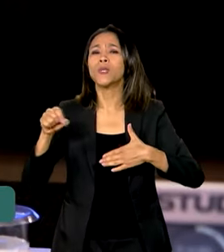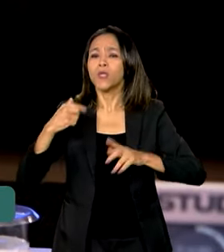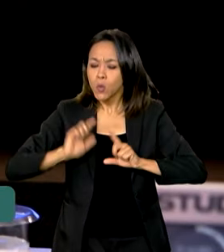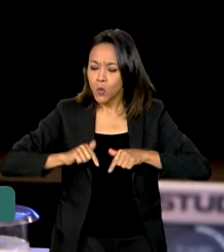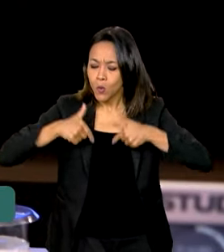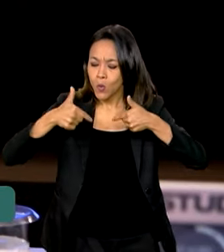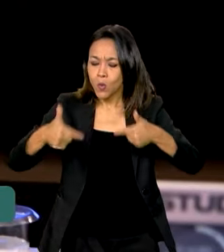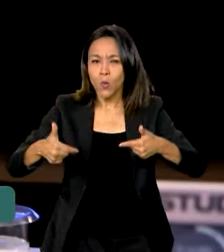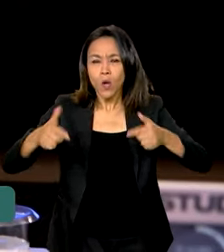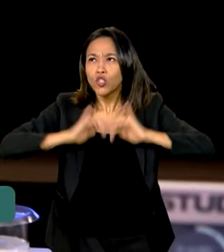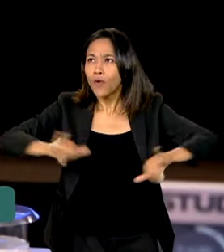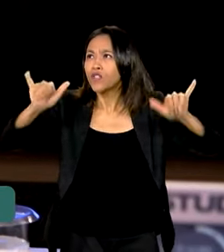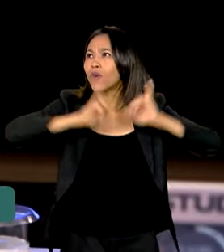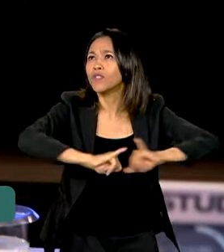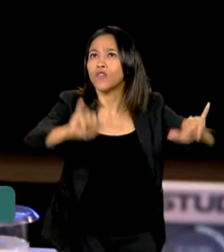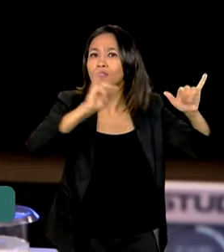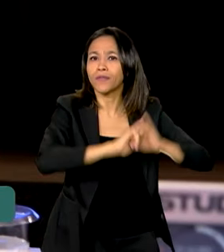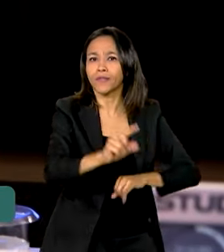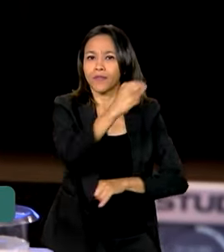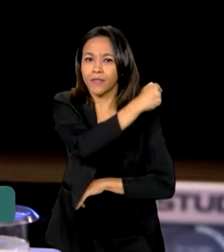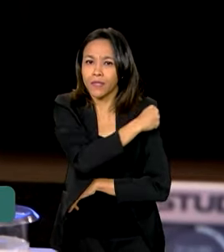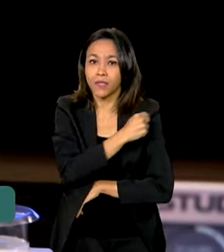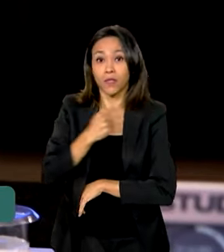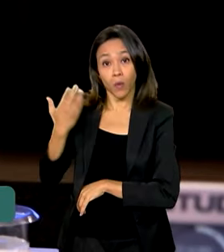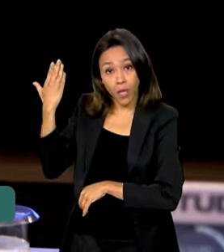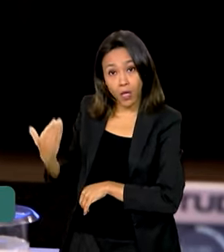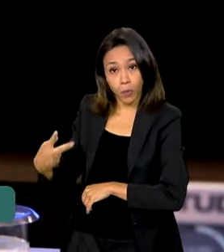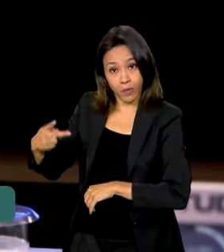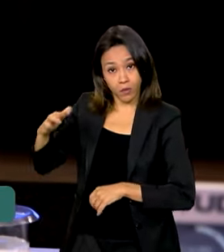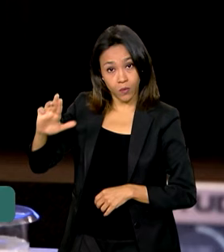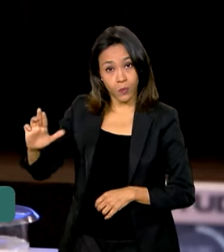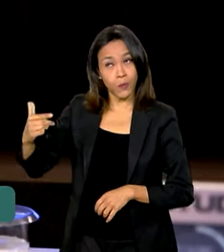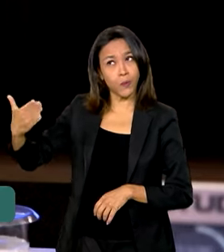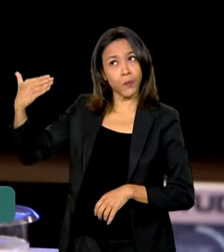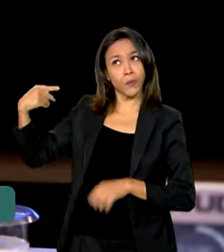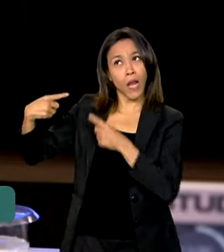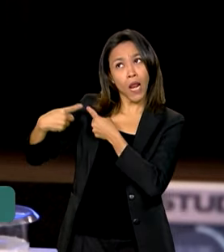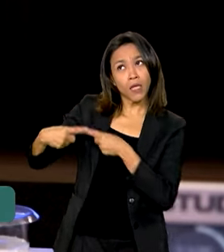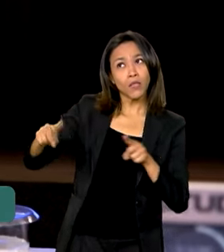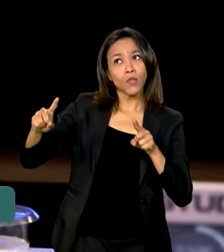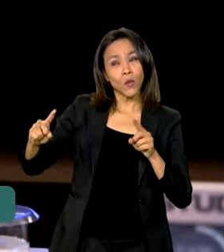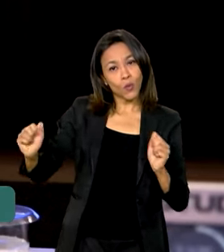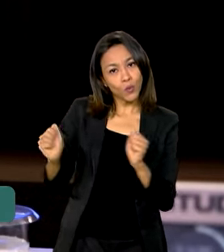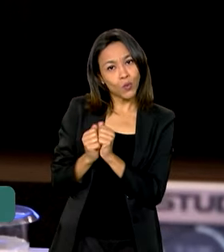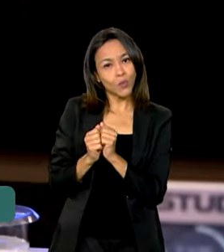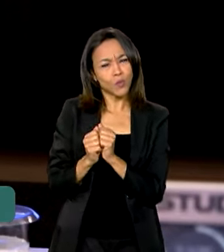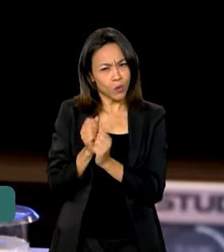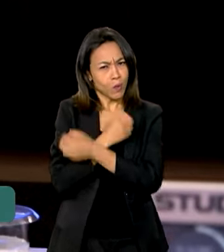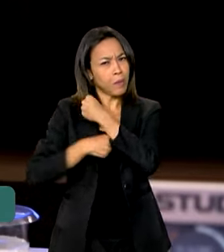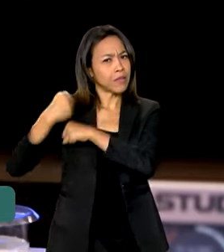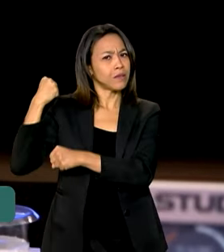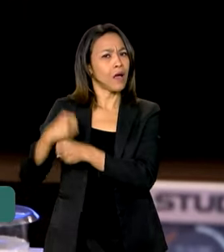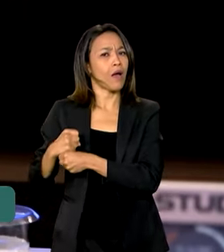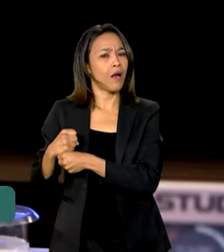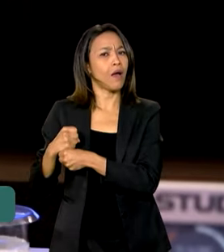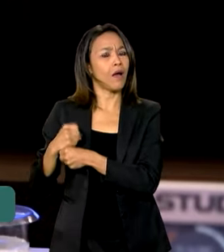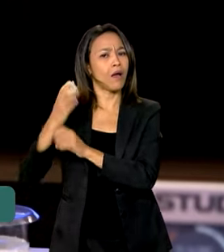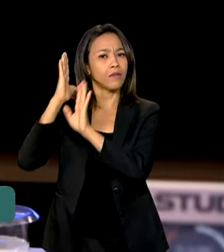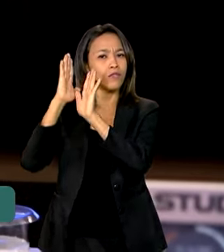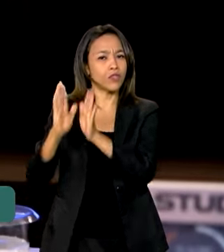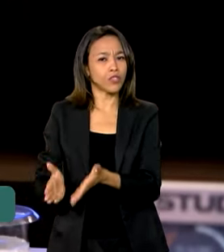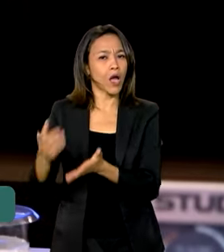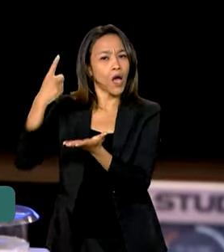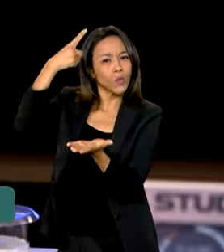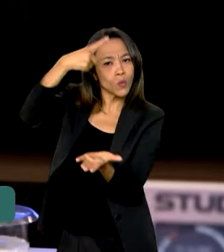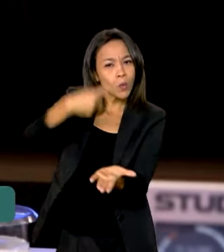pela Vacinação, que o presidente Lula lançou comigo, ao seu lado, ano passado, já num pacto